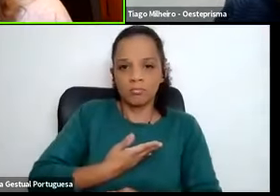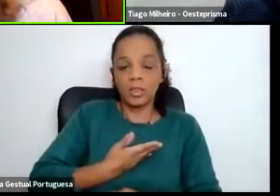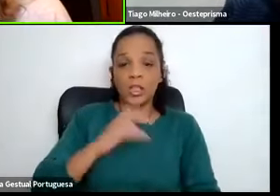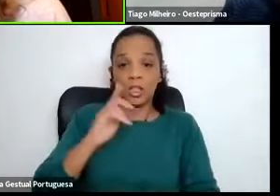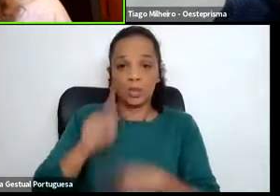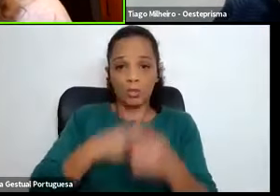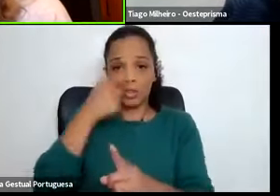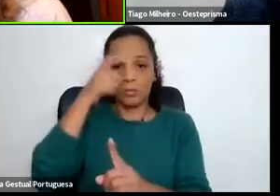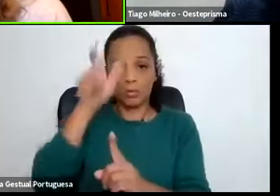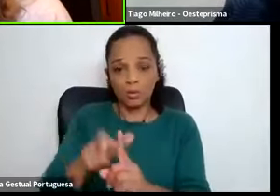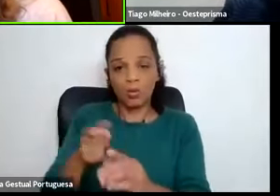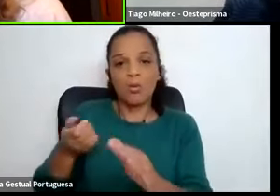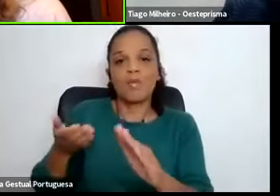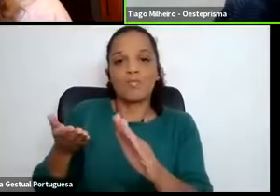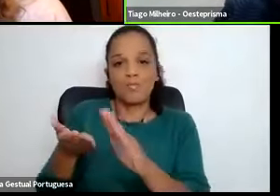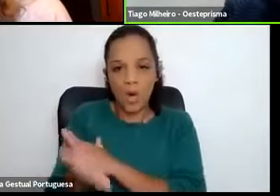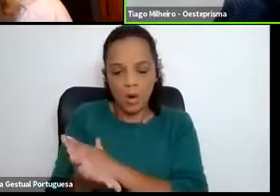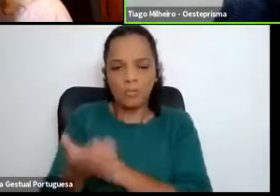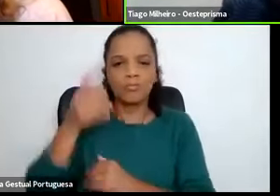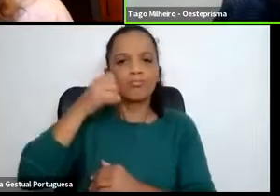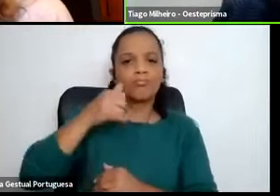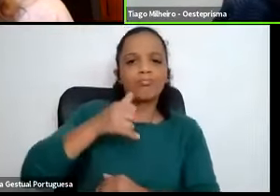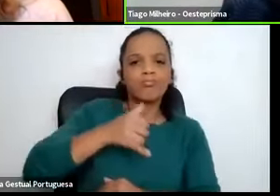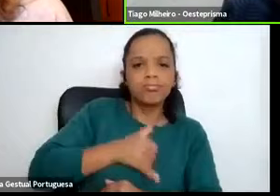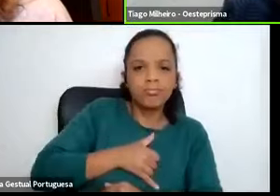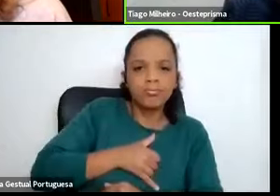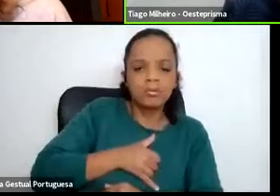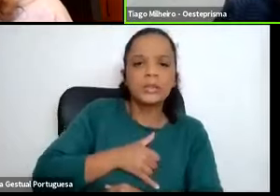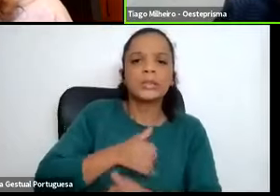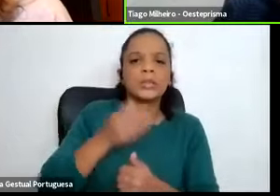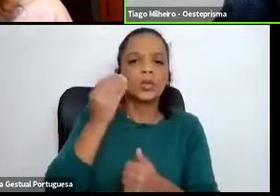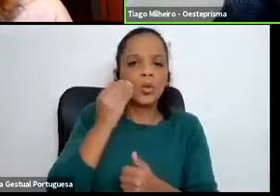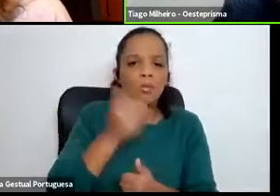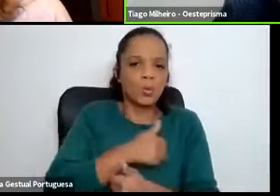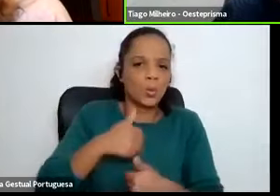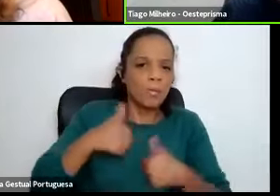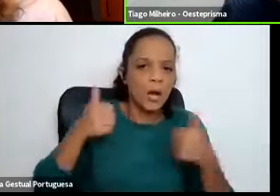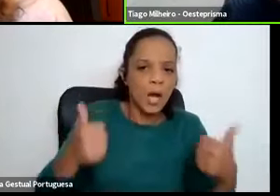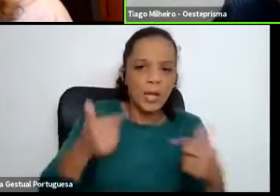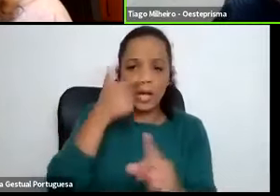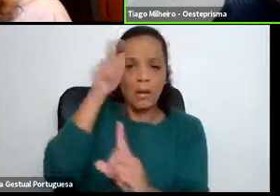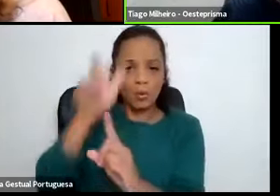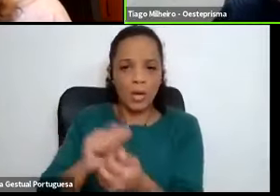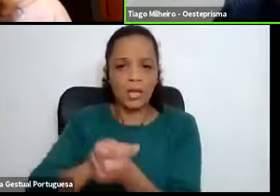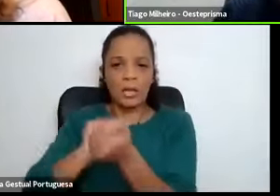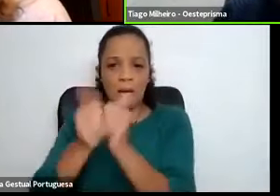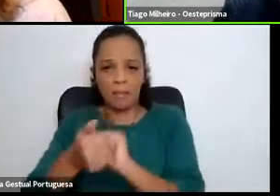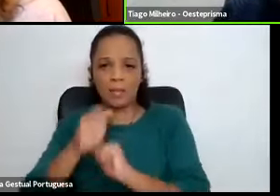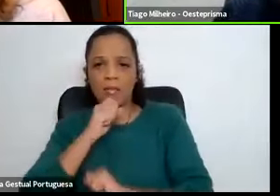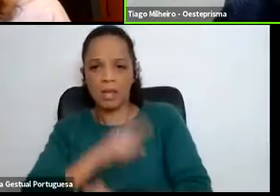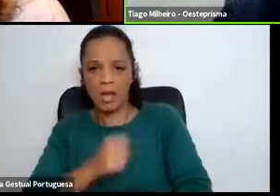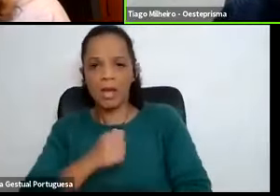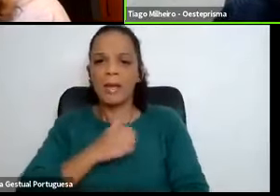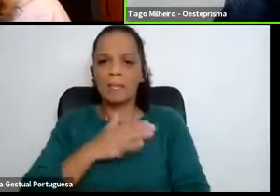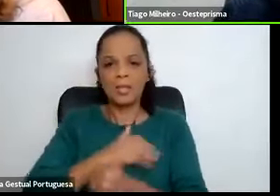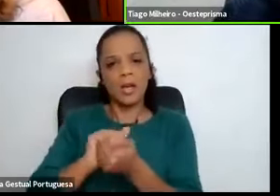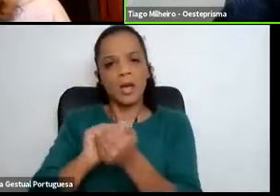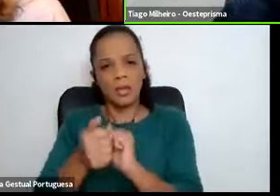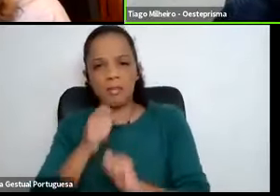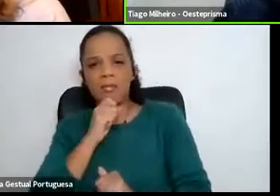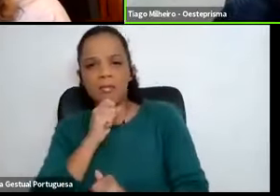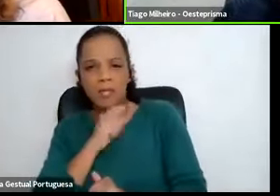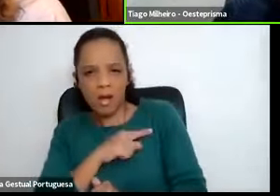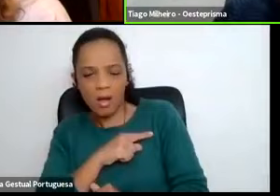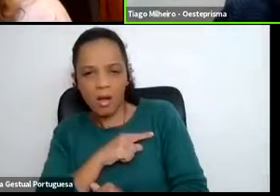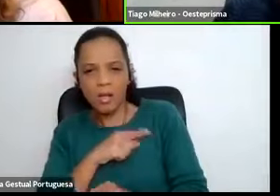cá está, de ligarem para nós, para saber como é estava tudo a correr, se estava a correr bem, se o candidato se estava a adaptar, se a empresa se estava a adaptar, enfim, todos